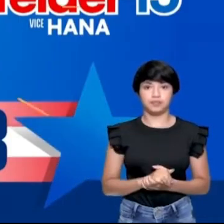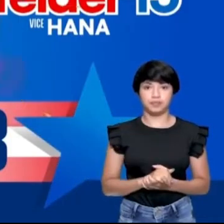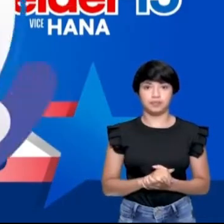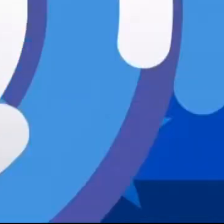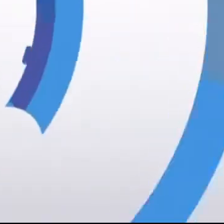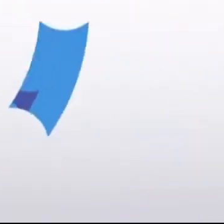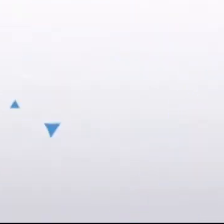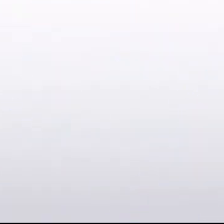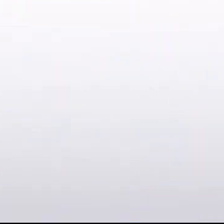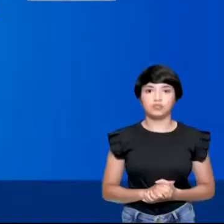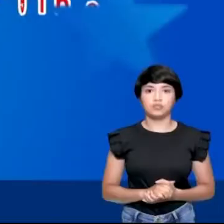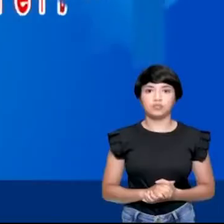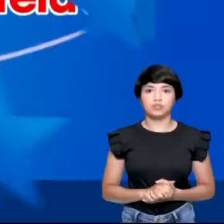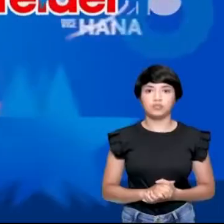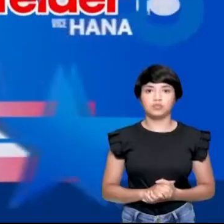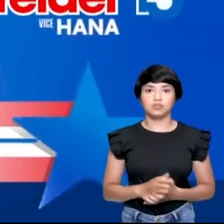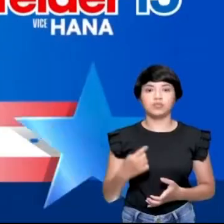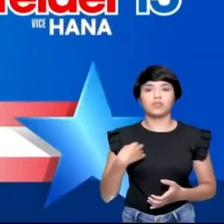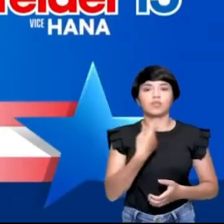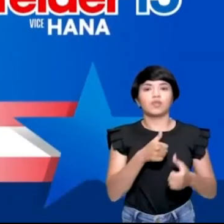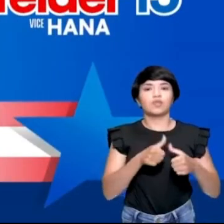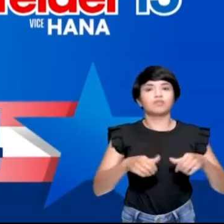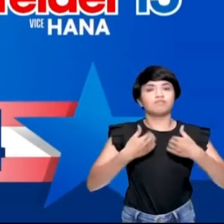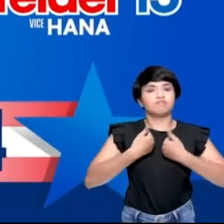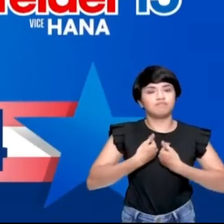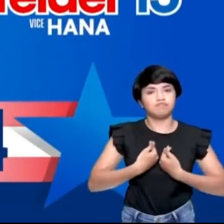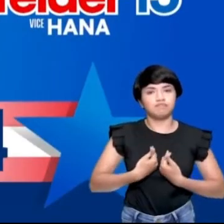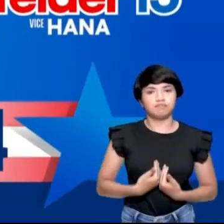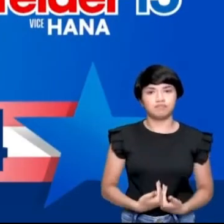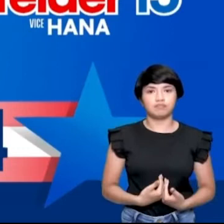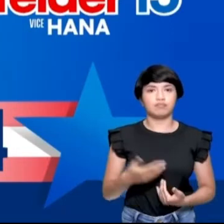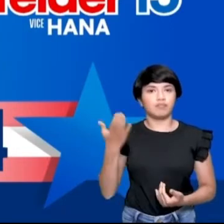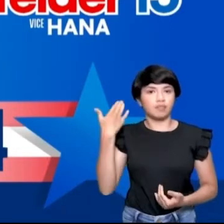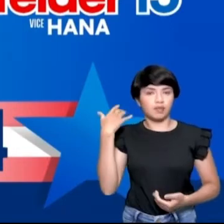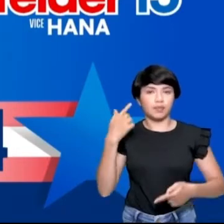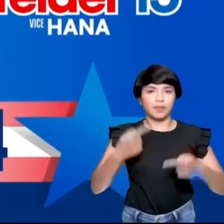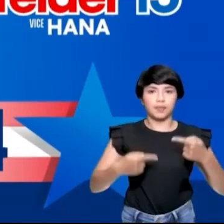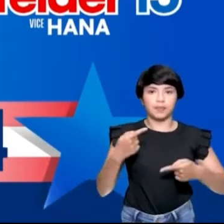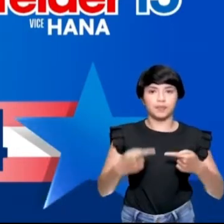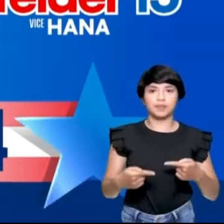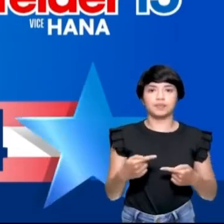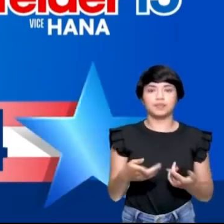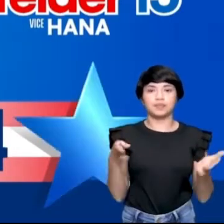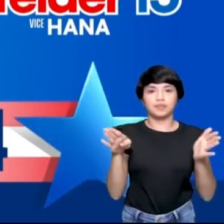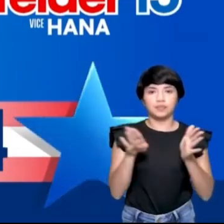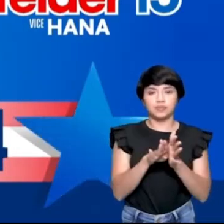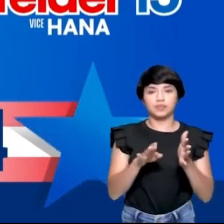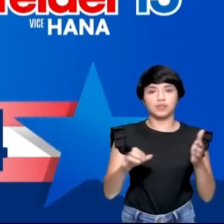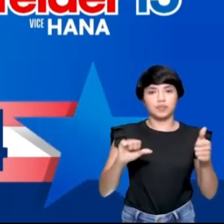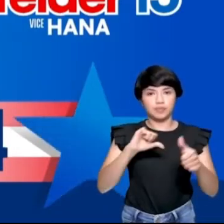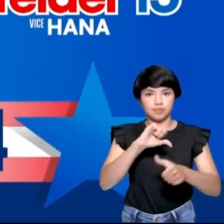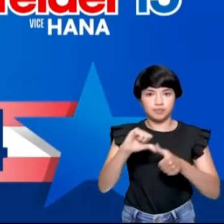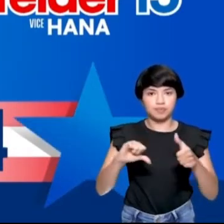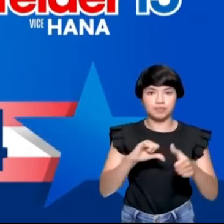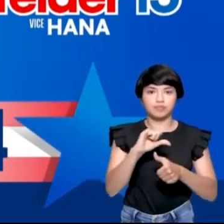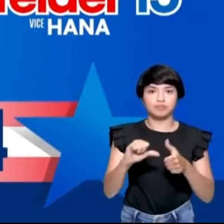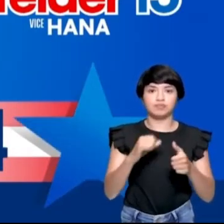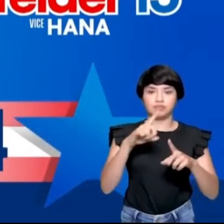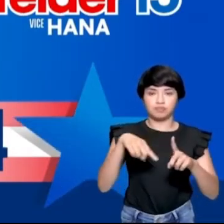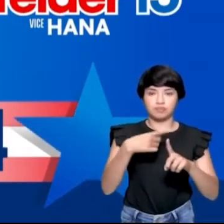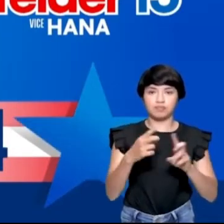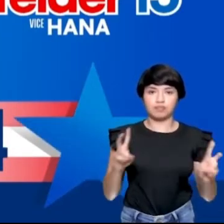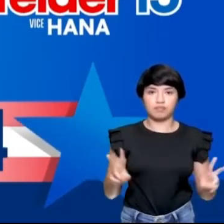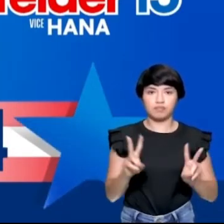12123. Estamos todos cansados da velha política. Chegamos para renovar e agregar valores